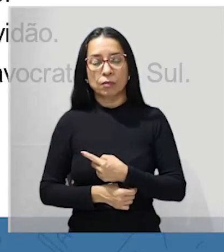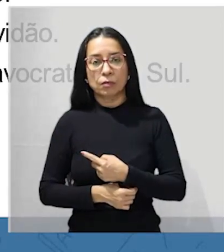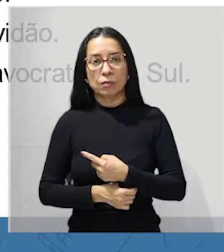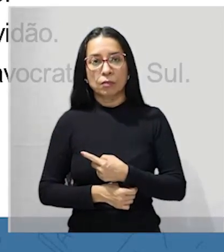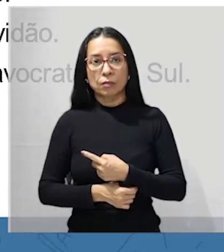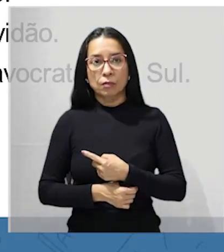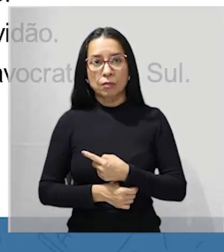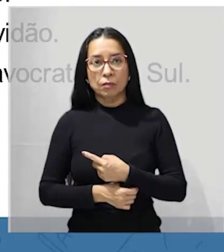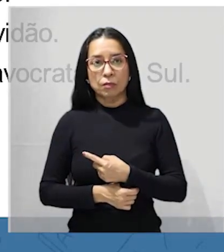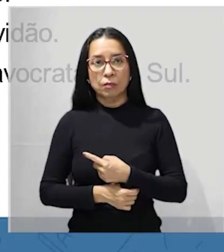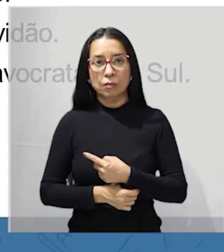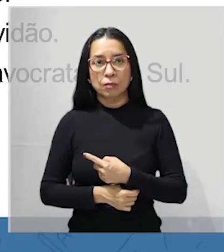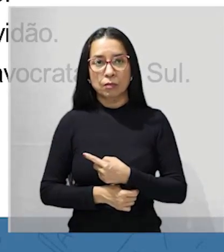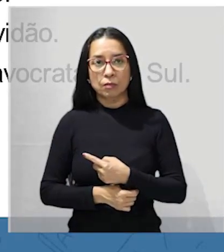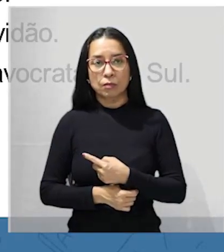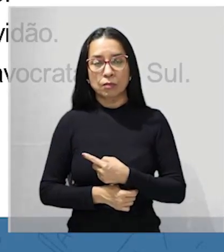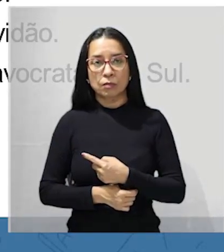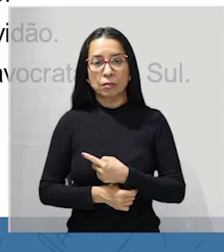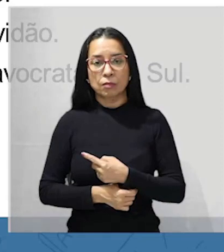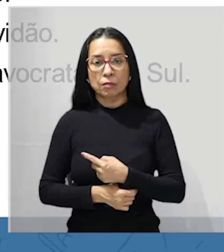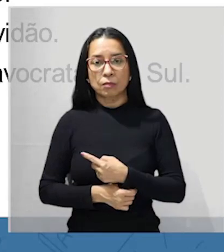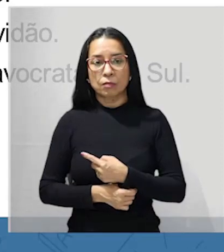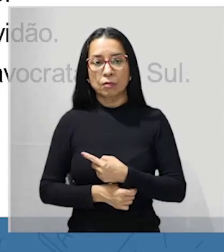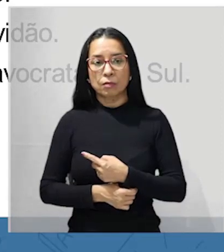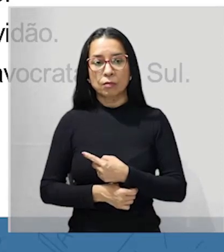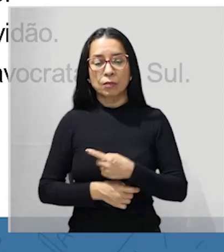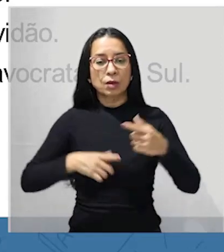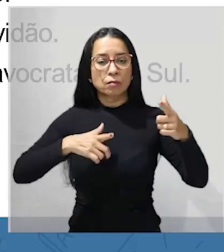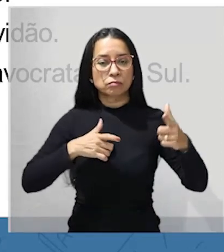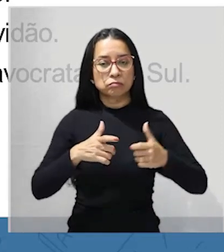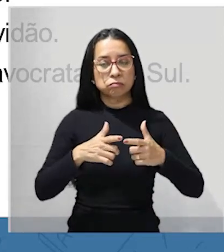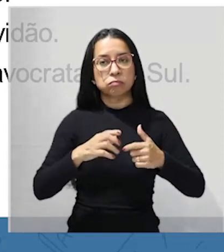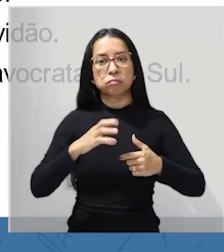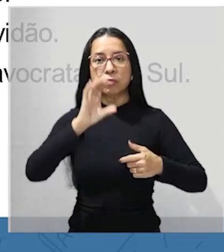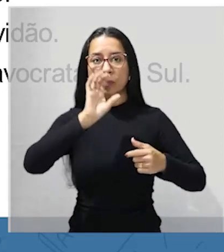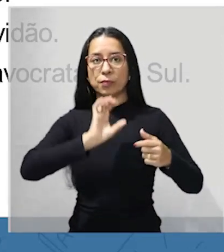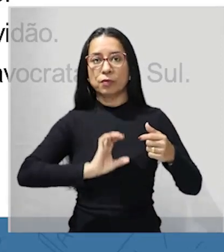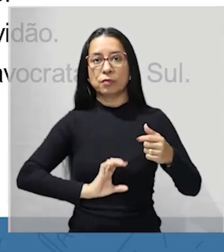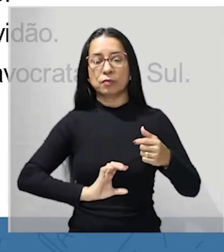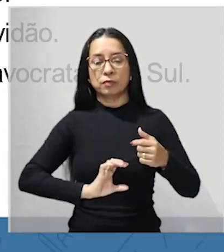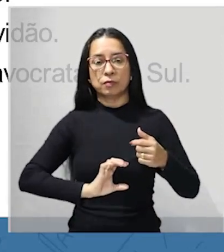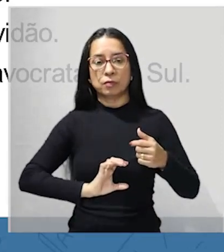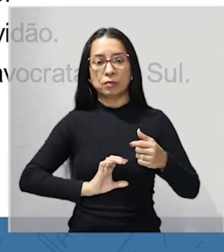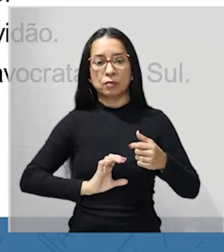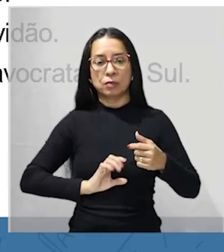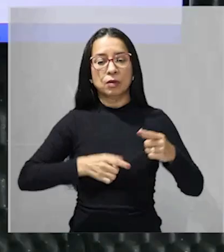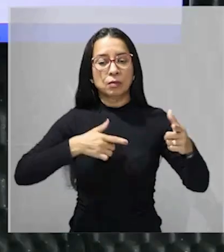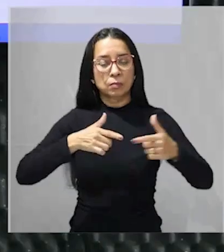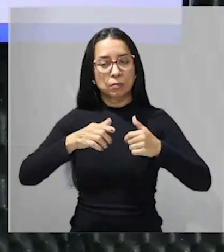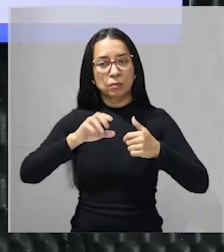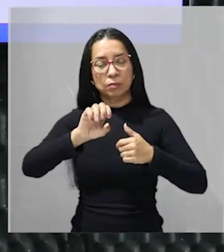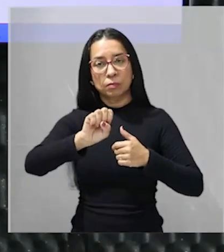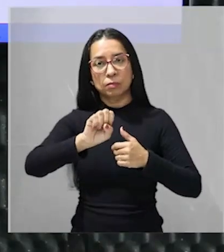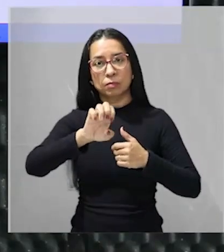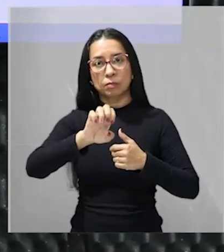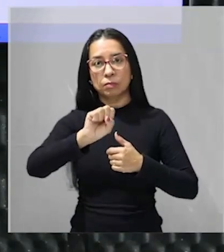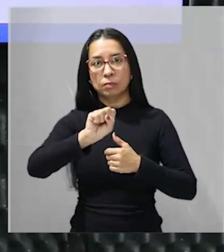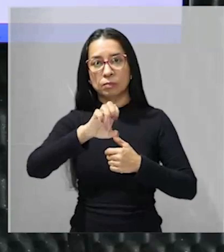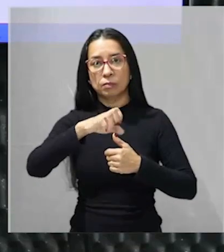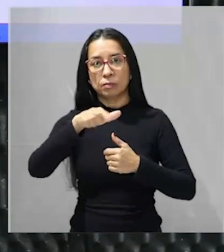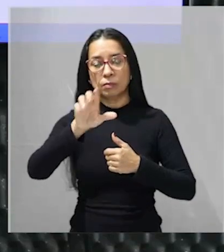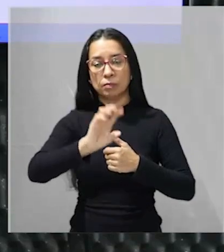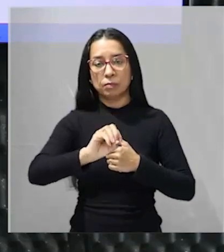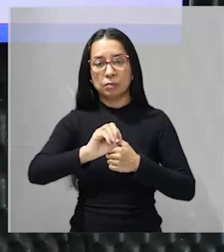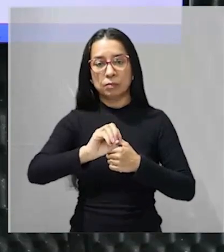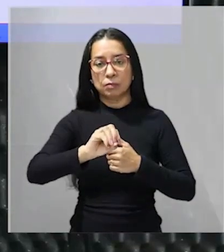olha só deu-se em meio as tensões provocadas pela guerra civil pela guerra da secessão entre o norte que era a união